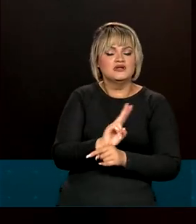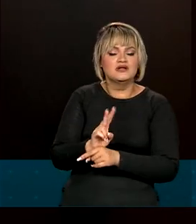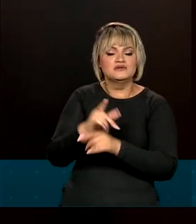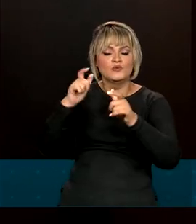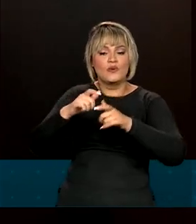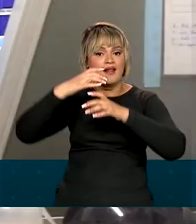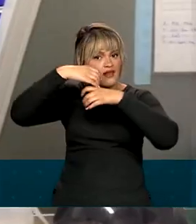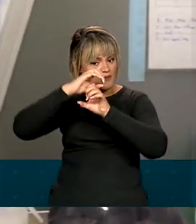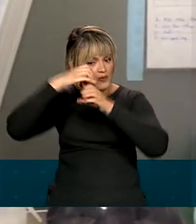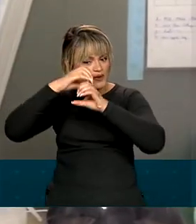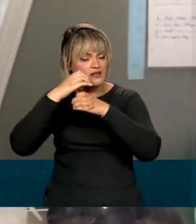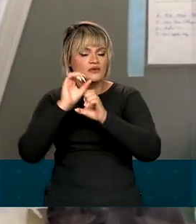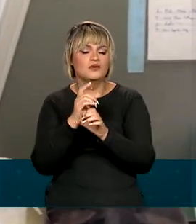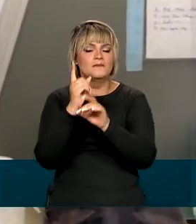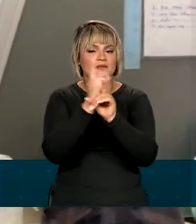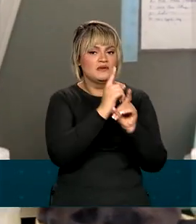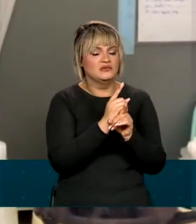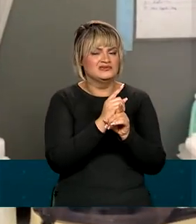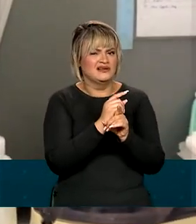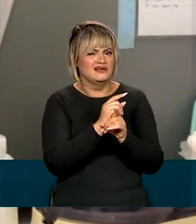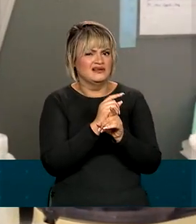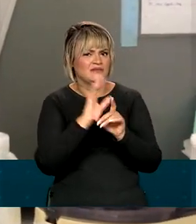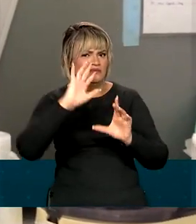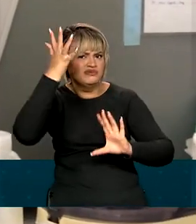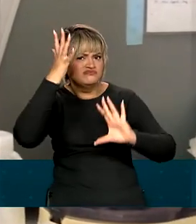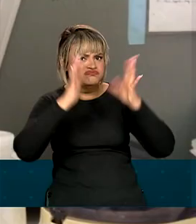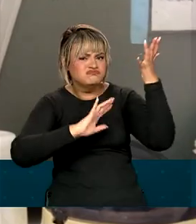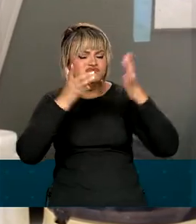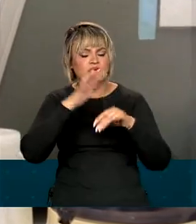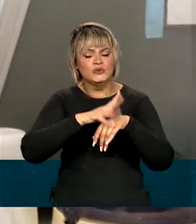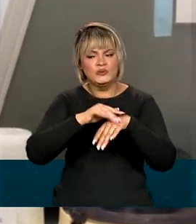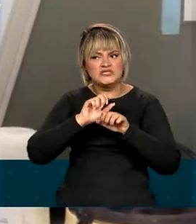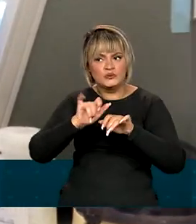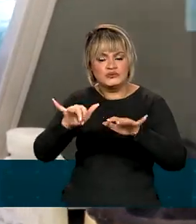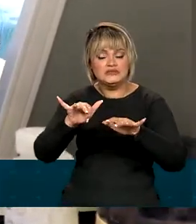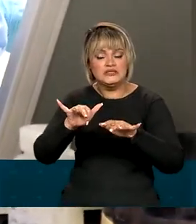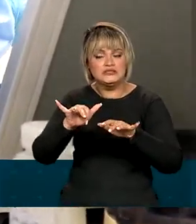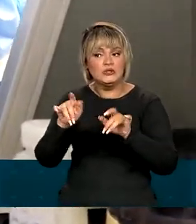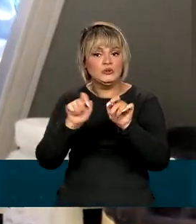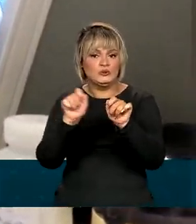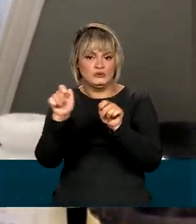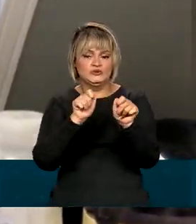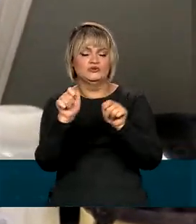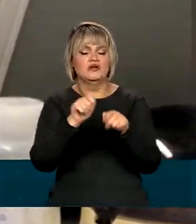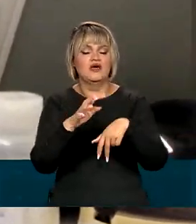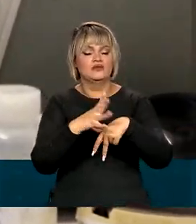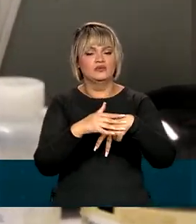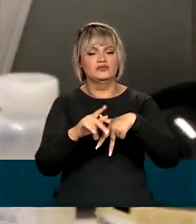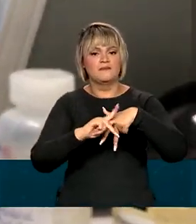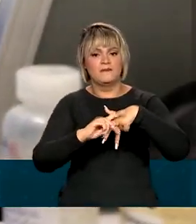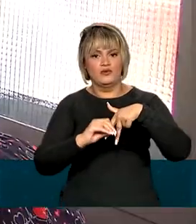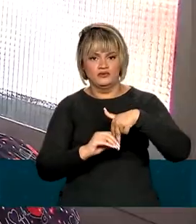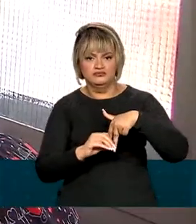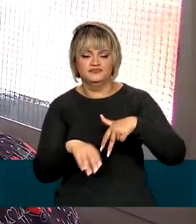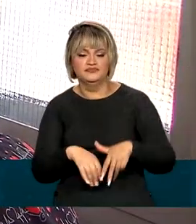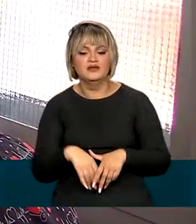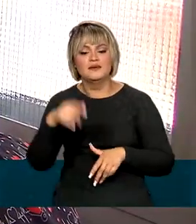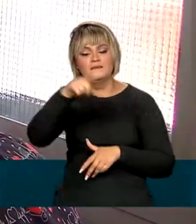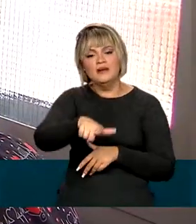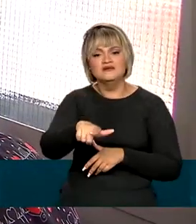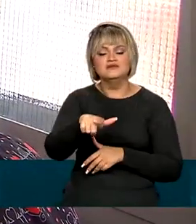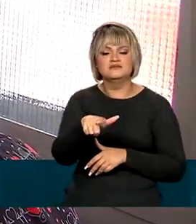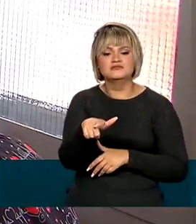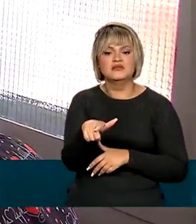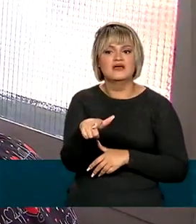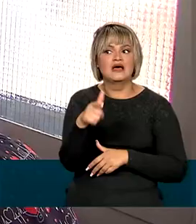laboratórios para identificar possíveis surtos e assim limitar a propagação da poliomielite no Brasil. Também está